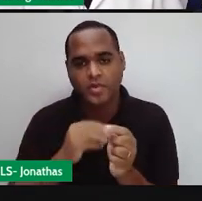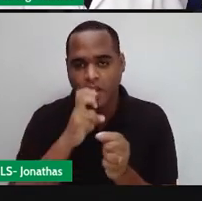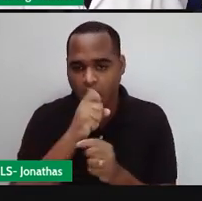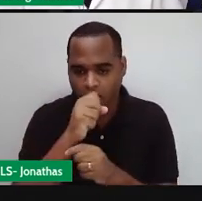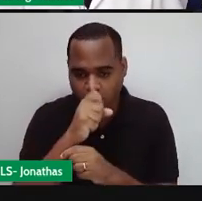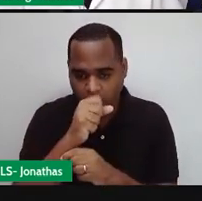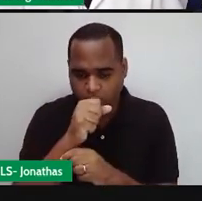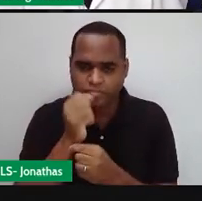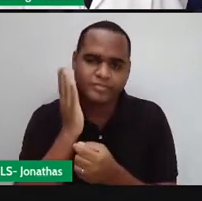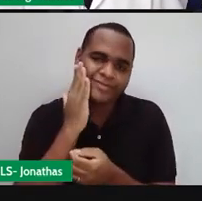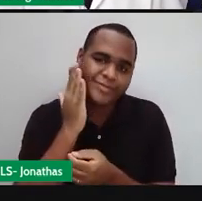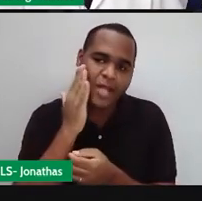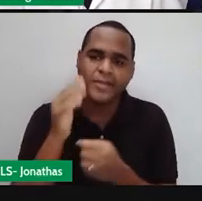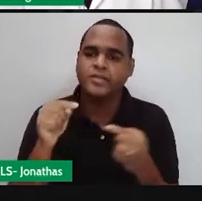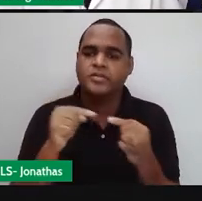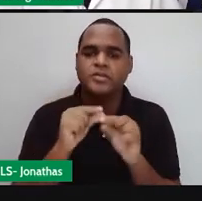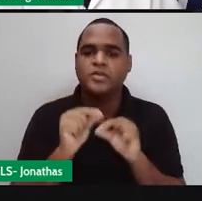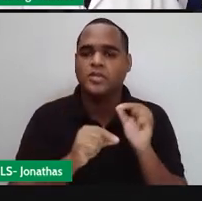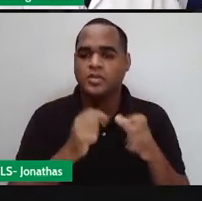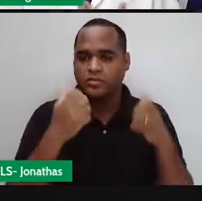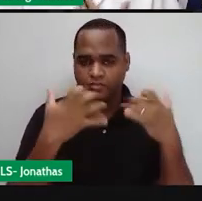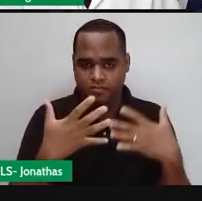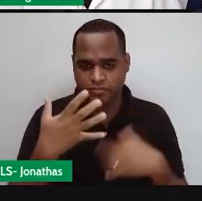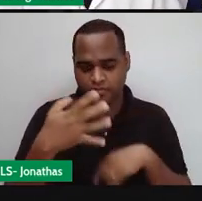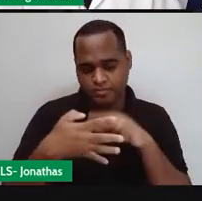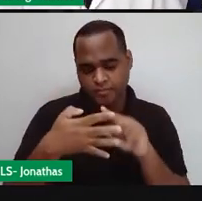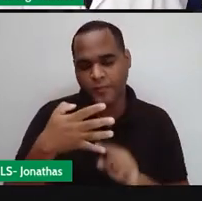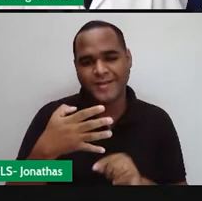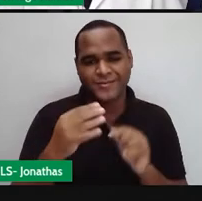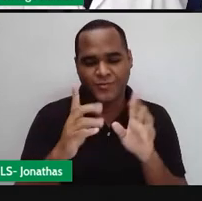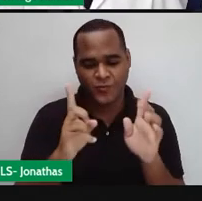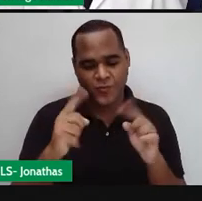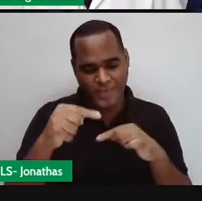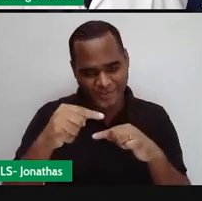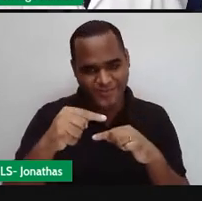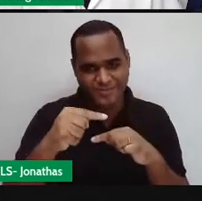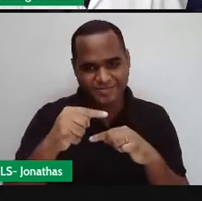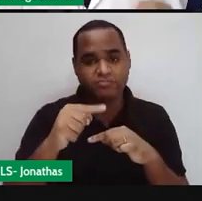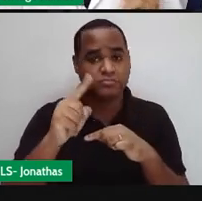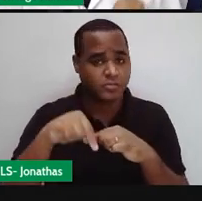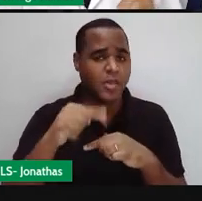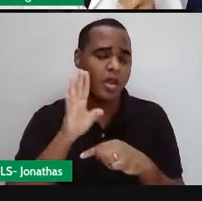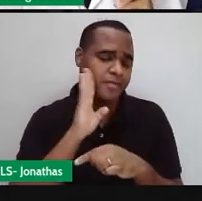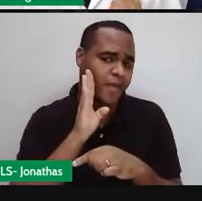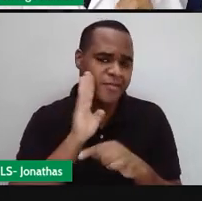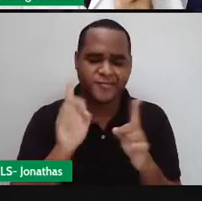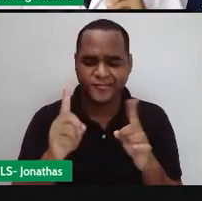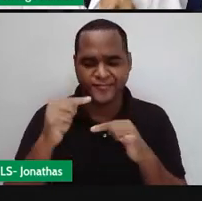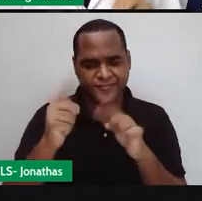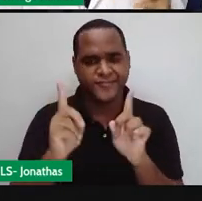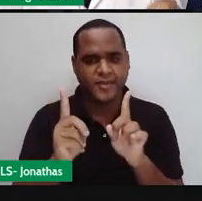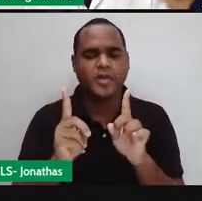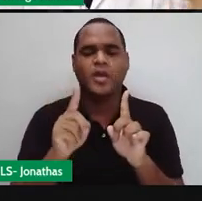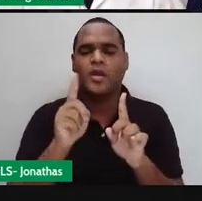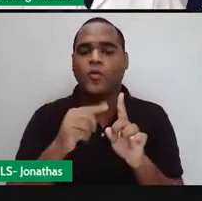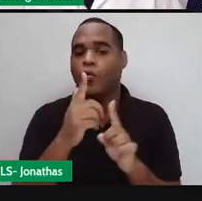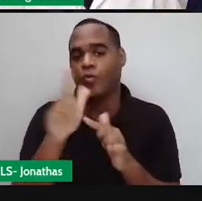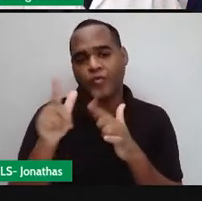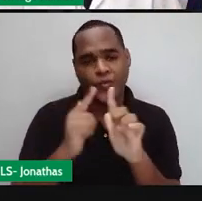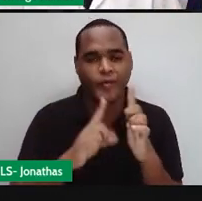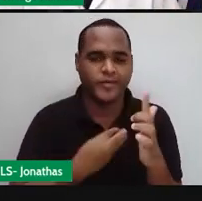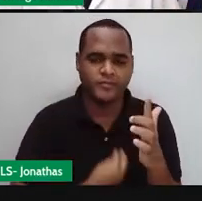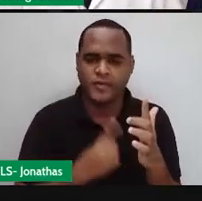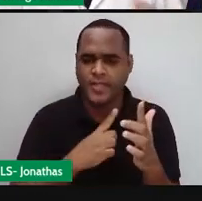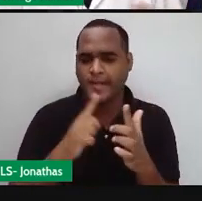laranja, você sabe que esse é o quadrado, tá? E antes que a gente vá ver os ângulos nesses